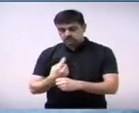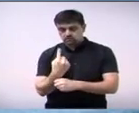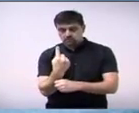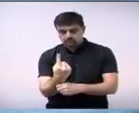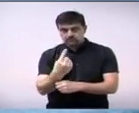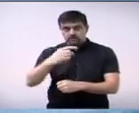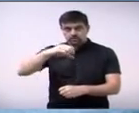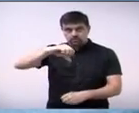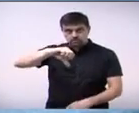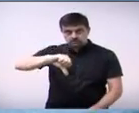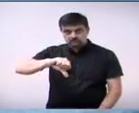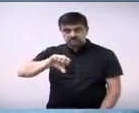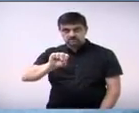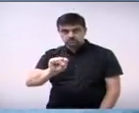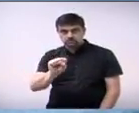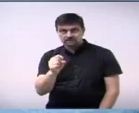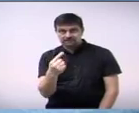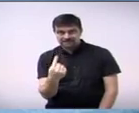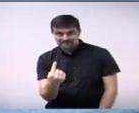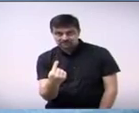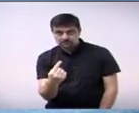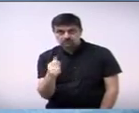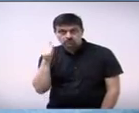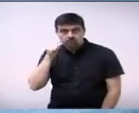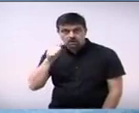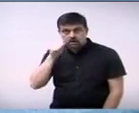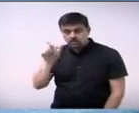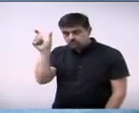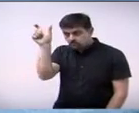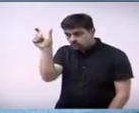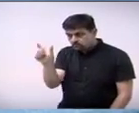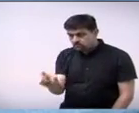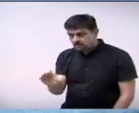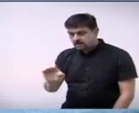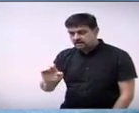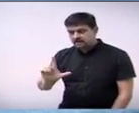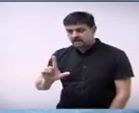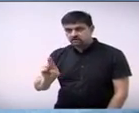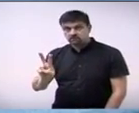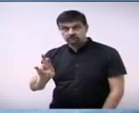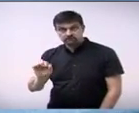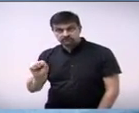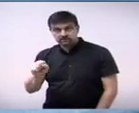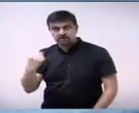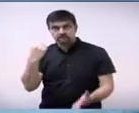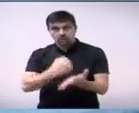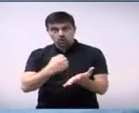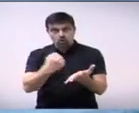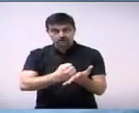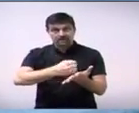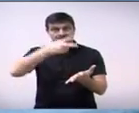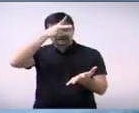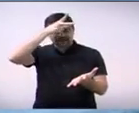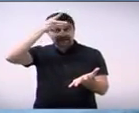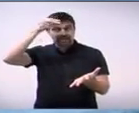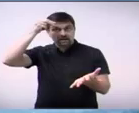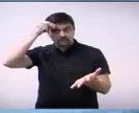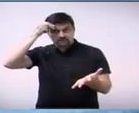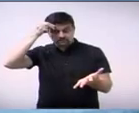a senhorita Elvira Cássia de Oliveira foi admitida na Prefeitura Municipal de Paulinho.